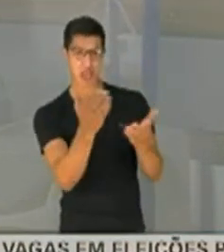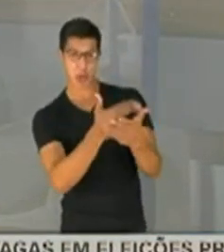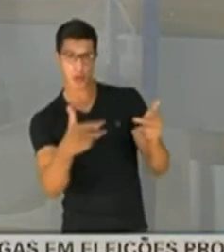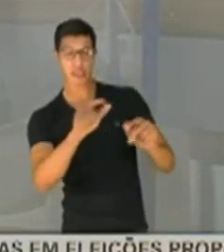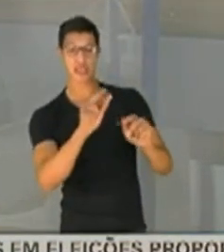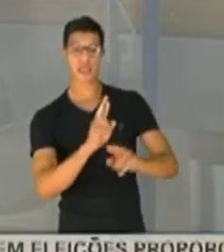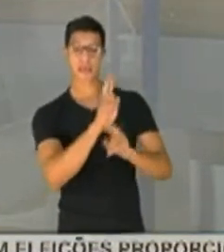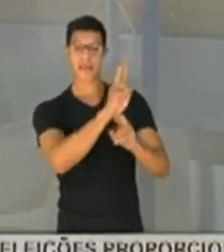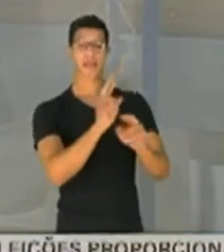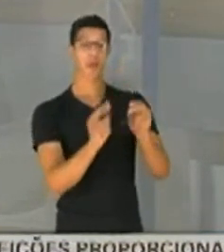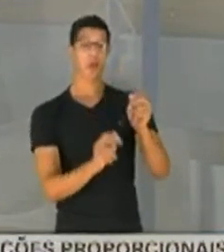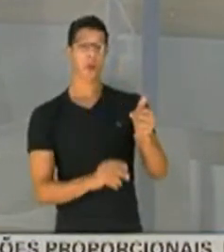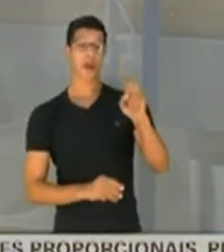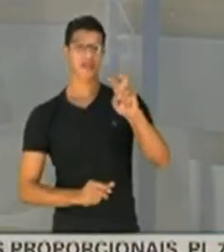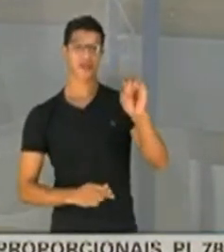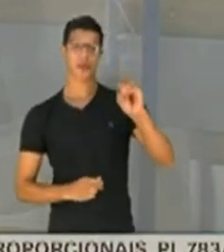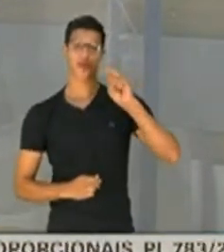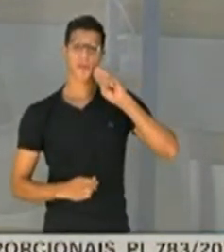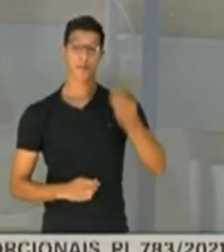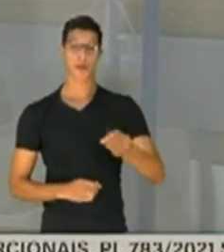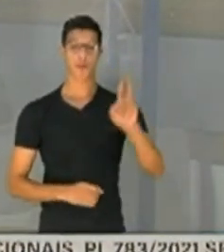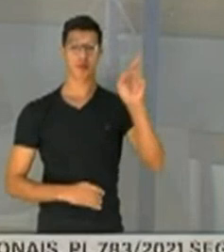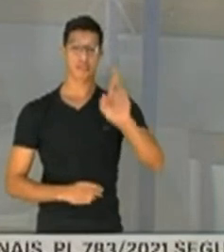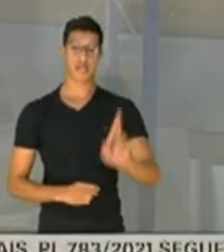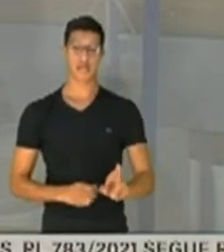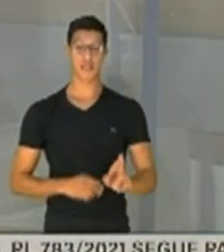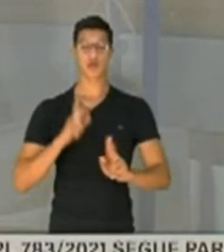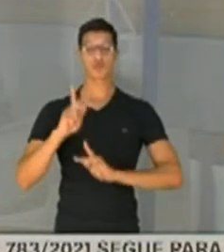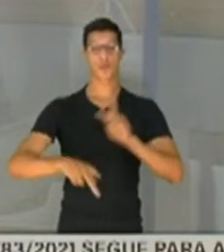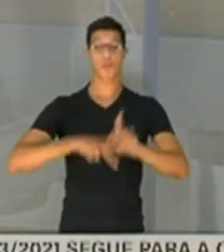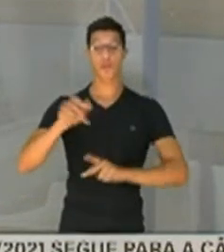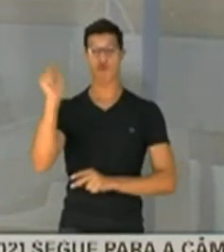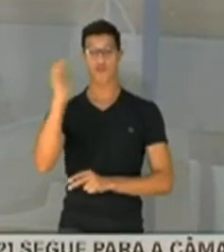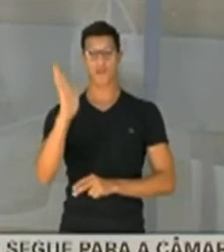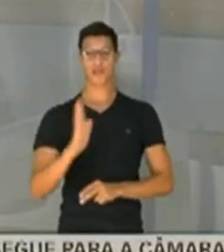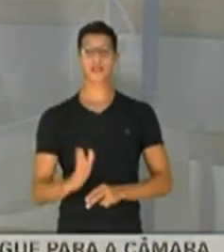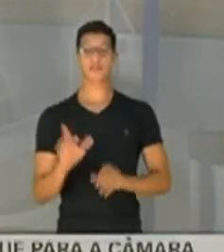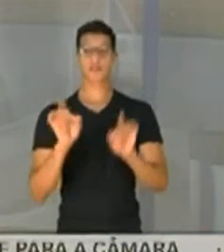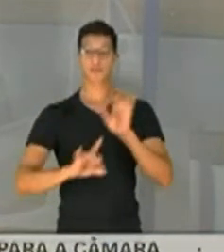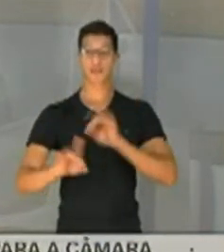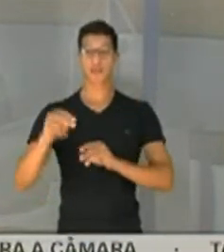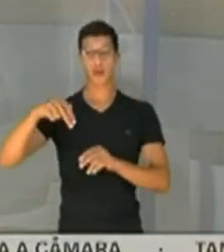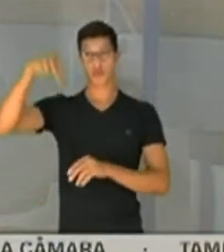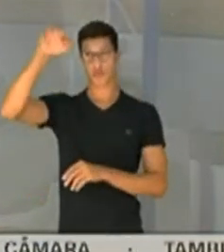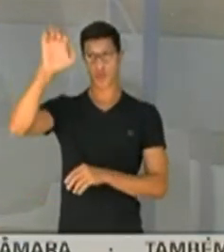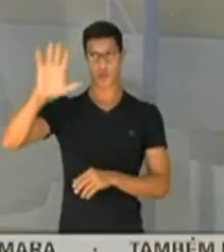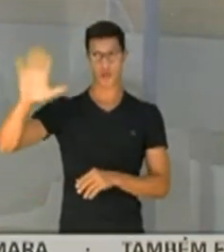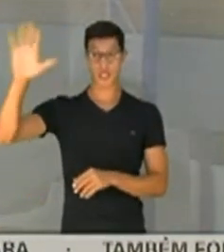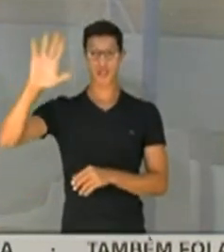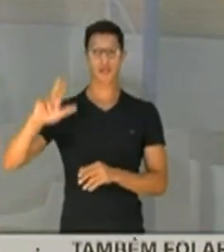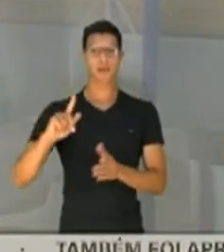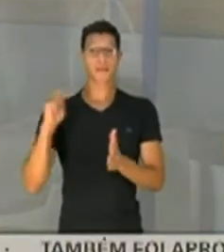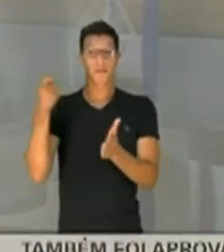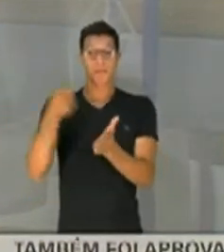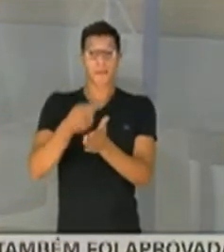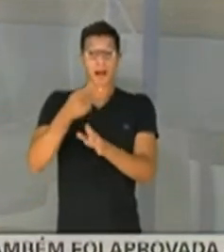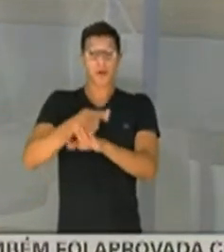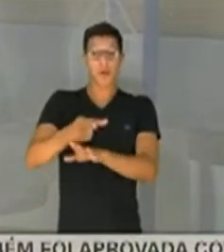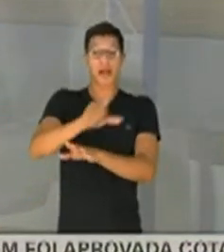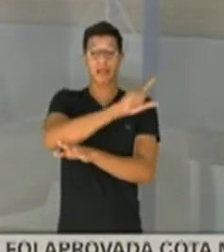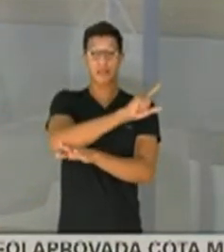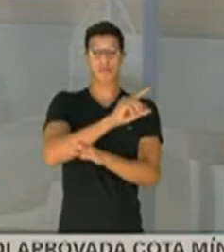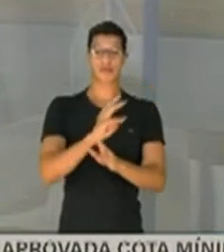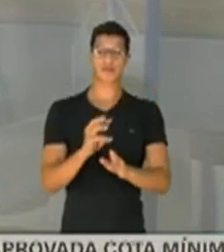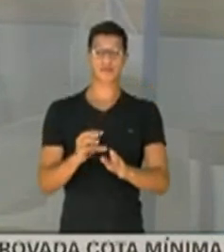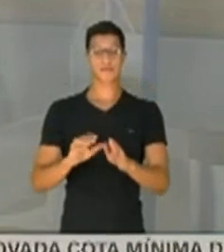representa quase 50 milhões de reais do povo brasileiro, especialmente do Nordeste, pago antecipado